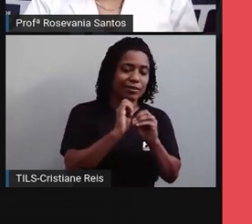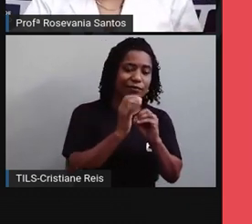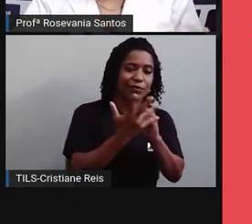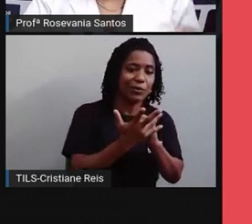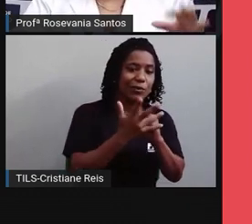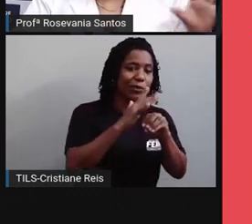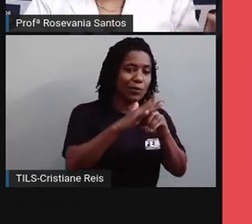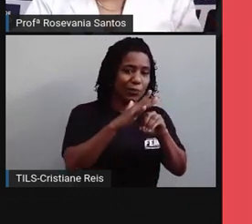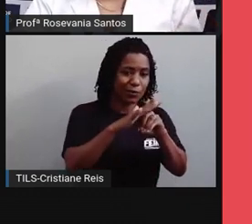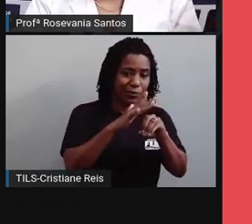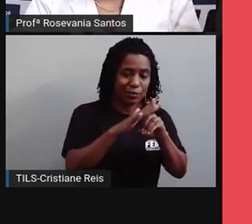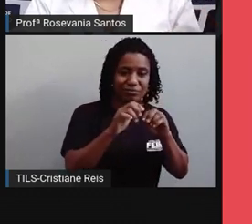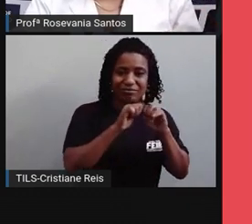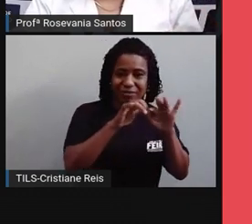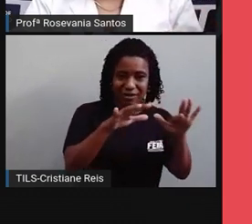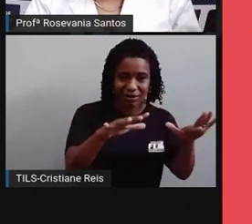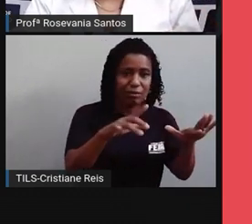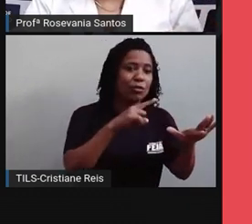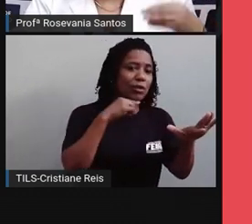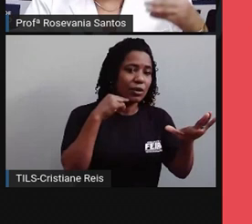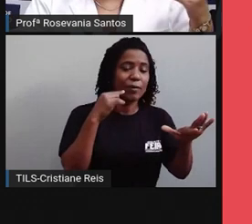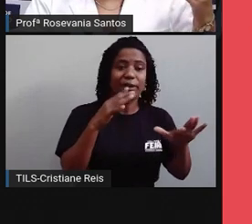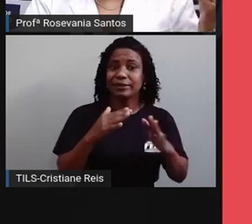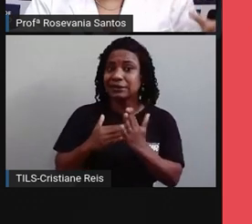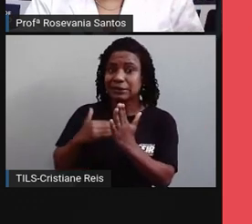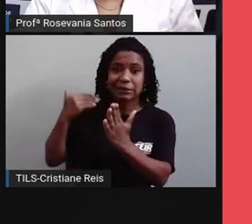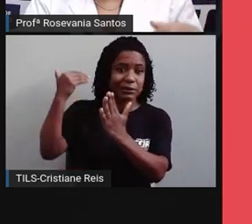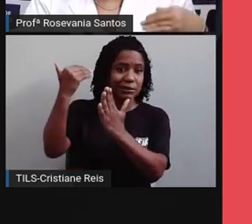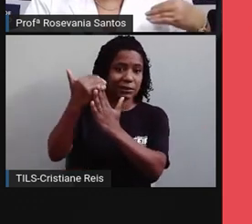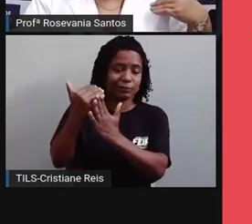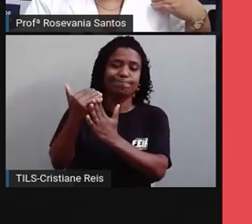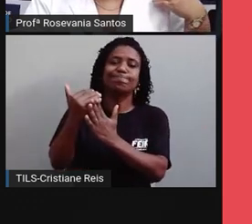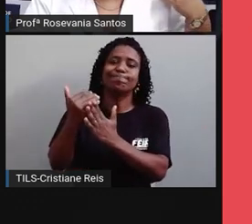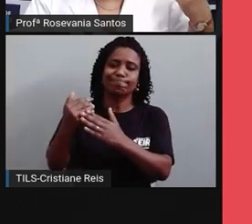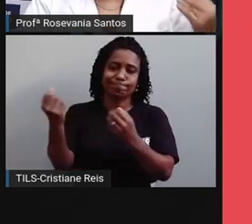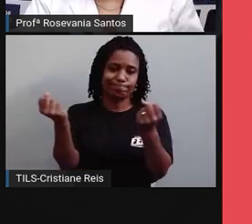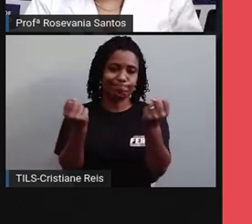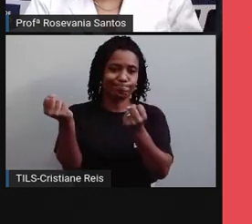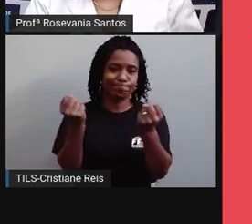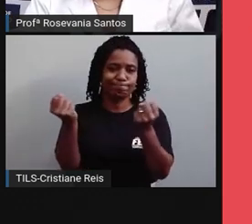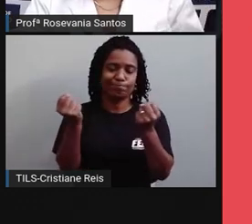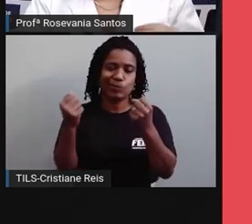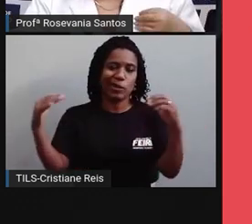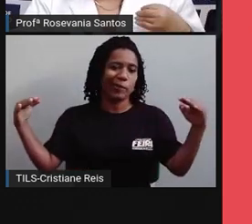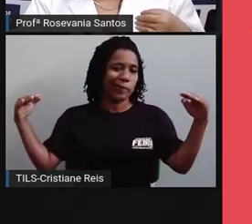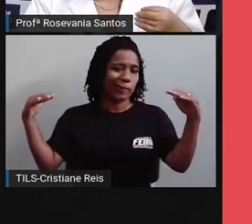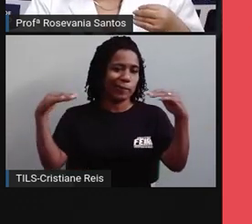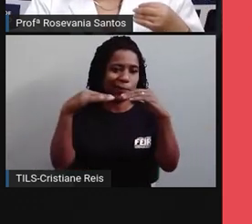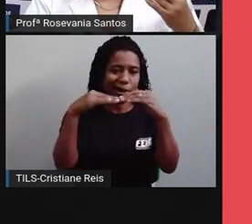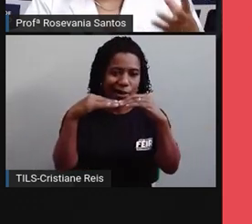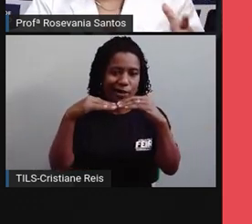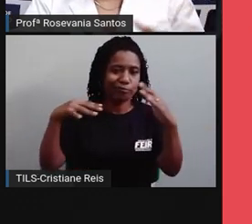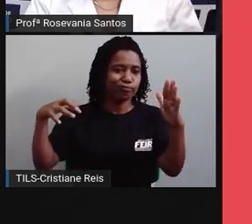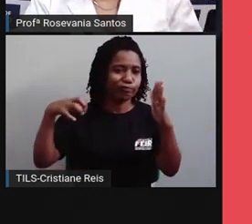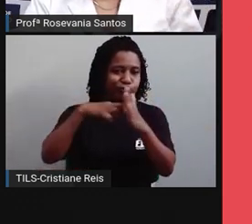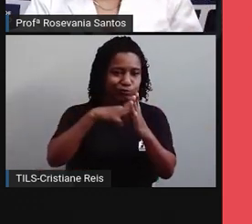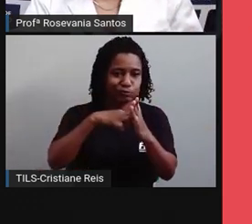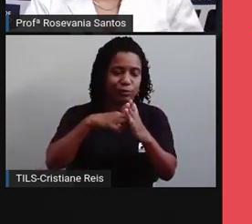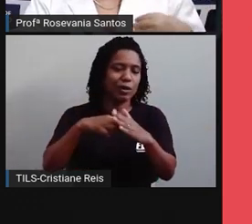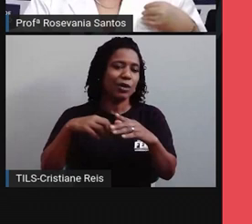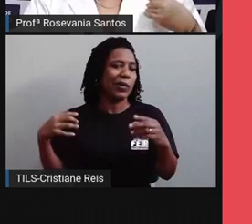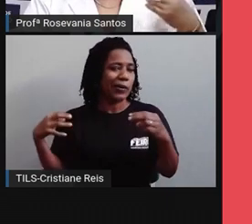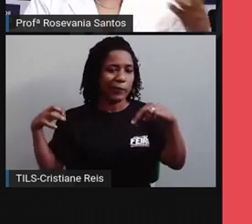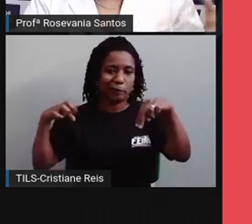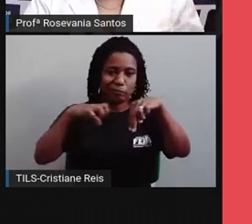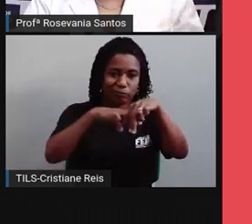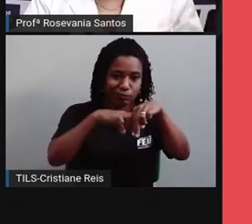e esqueceu o restante, né, das outras coisas. O trânsito que mata muita gente, o tráfico de drogas que mata muita gente,